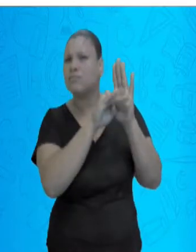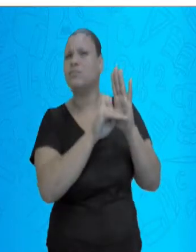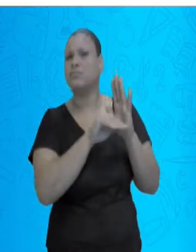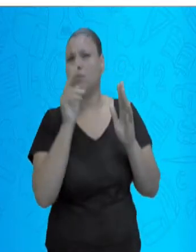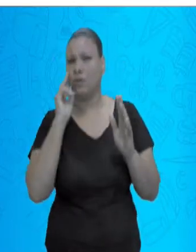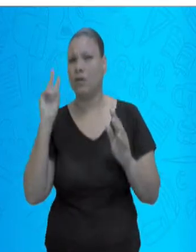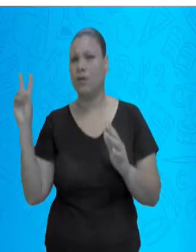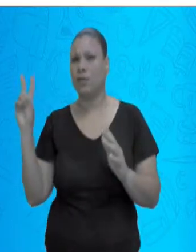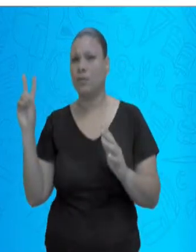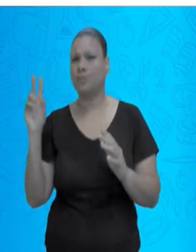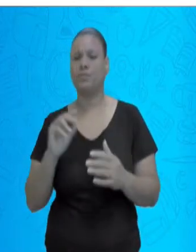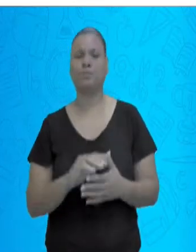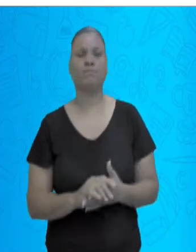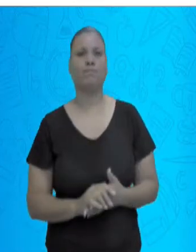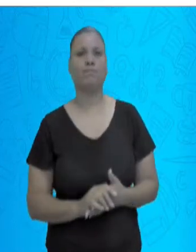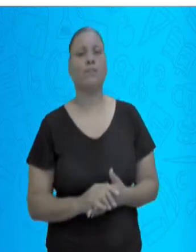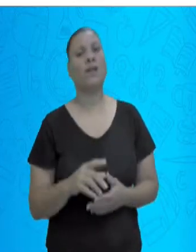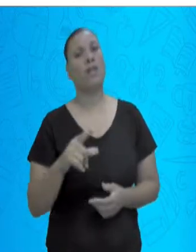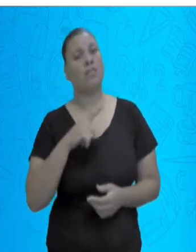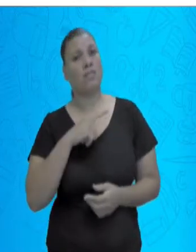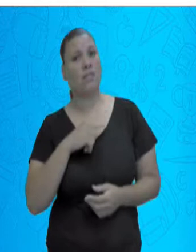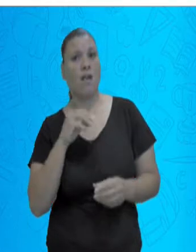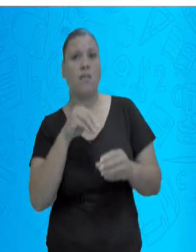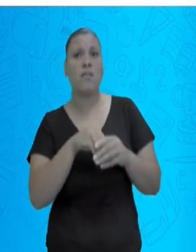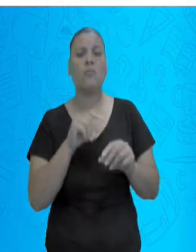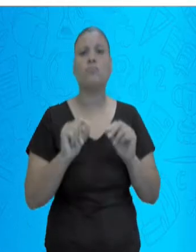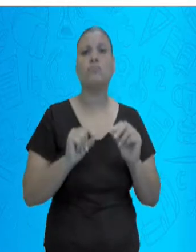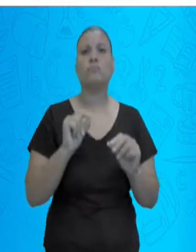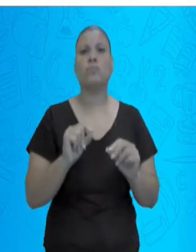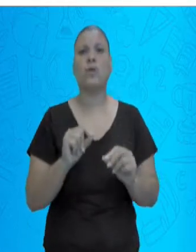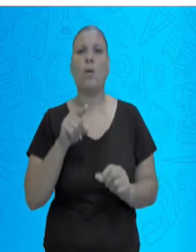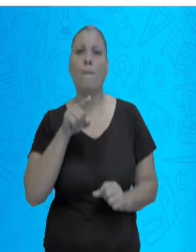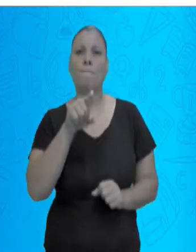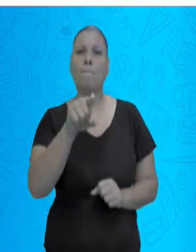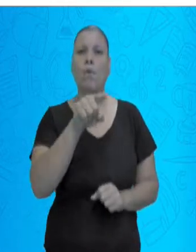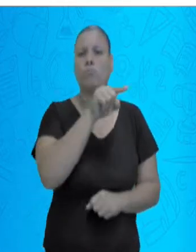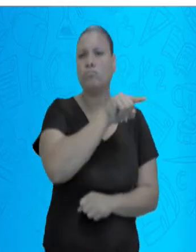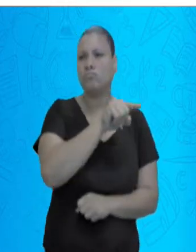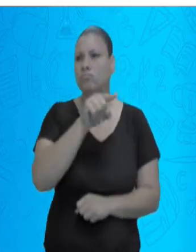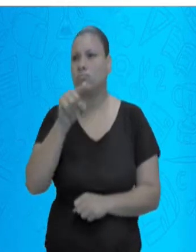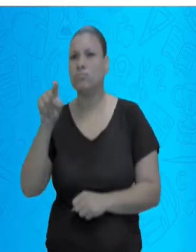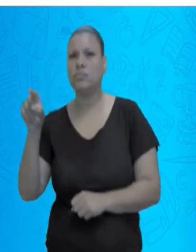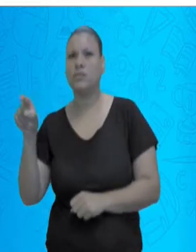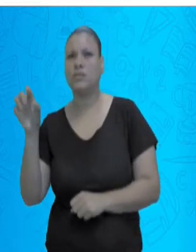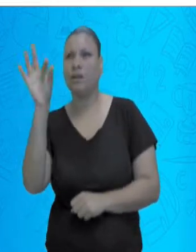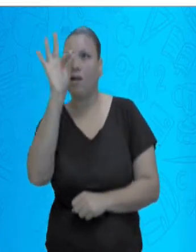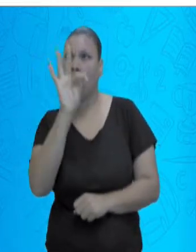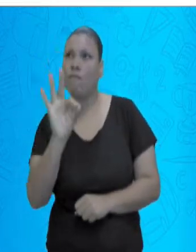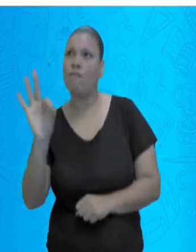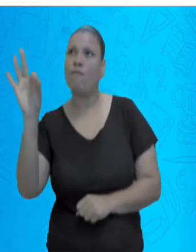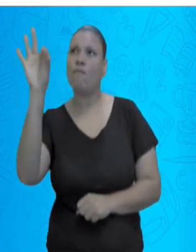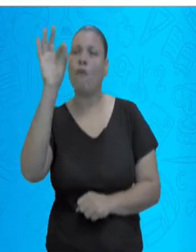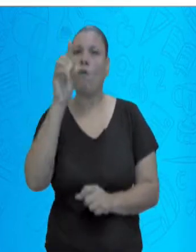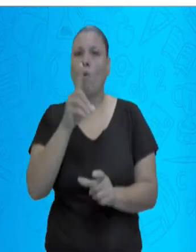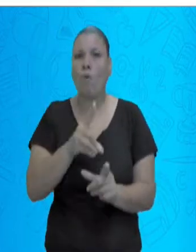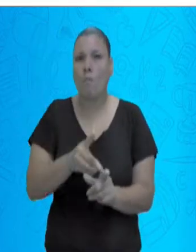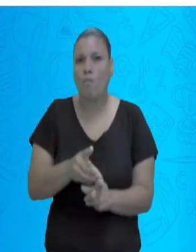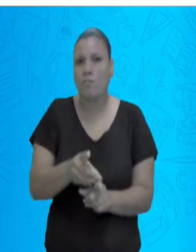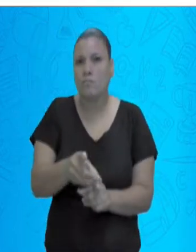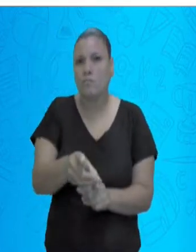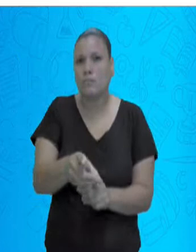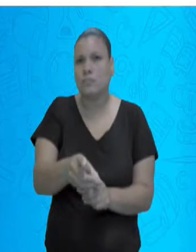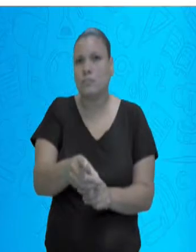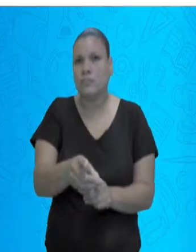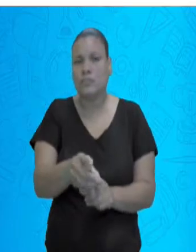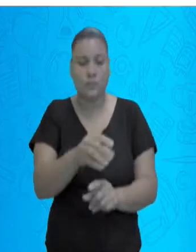elementos de artes visuais. Ponto, linha, forma, direção, tom,